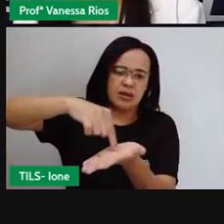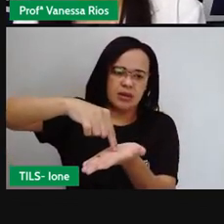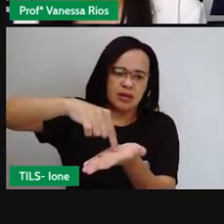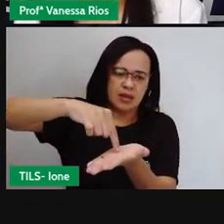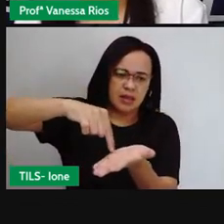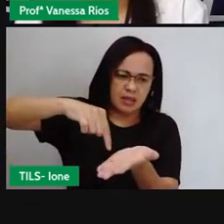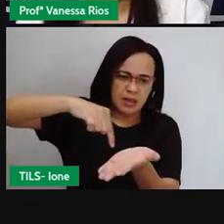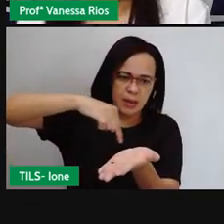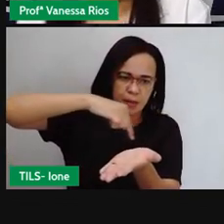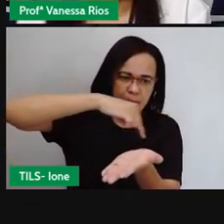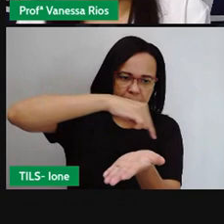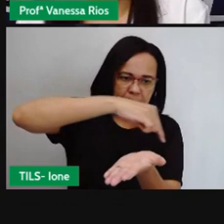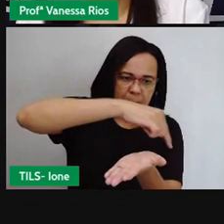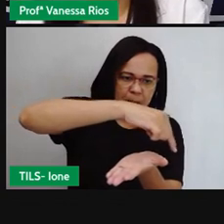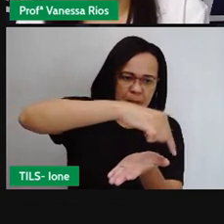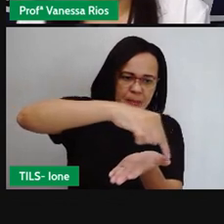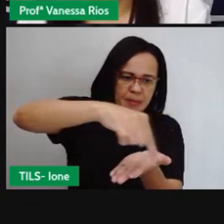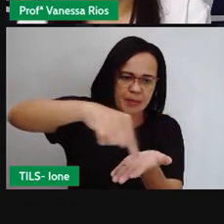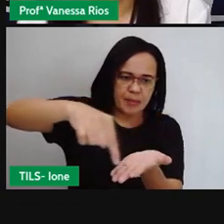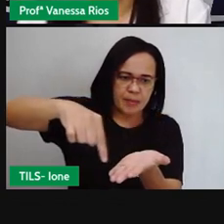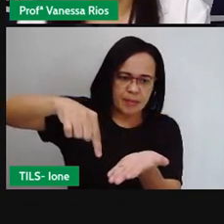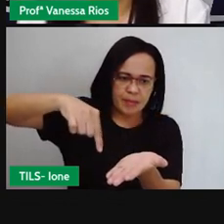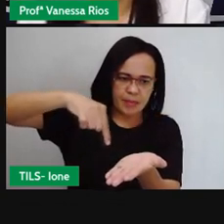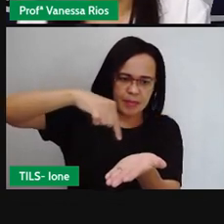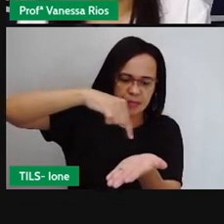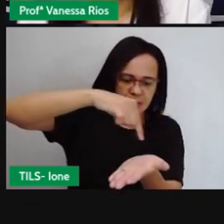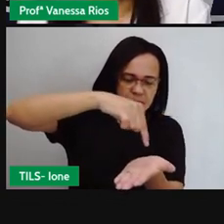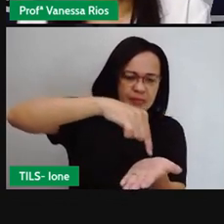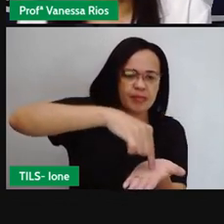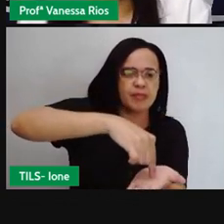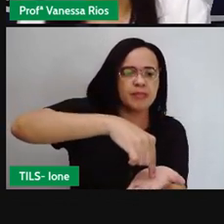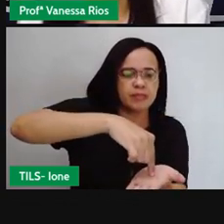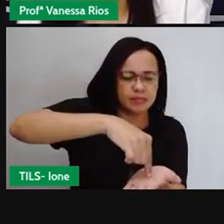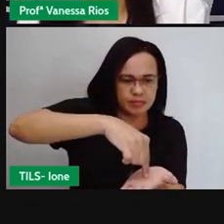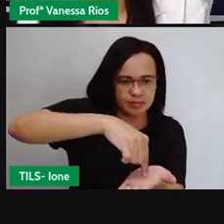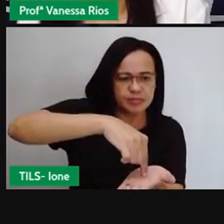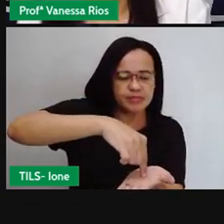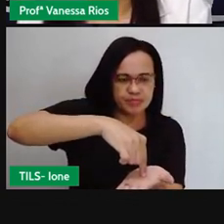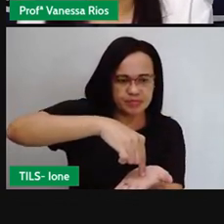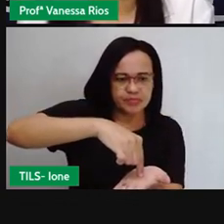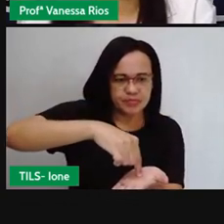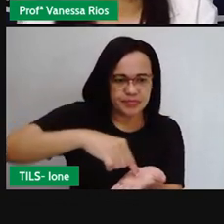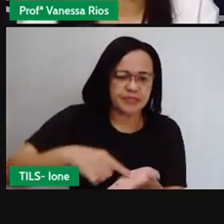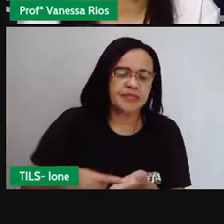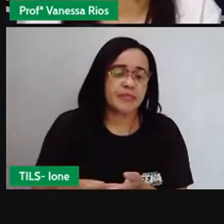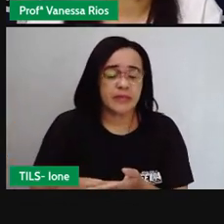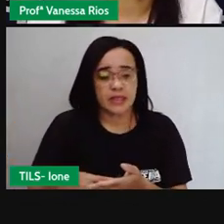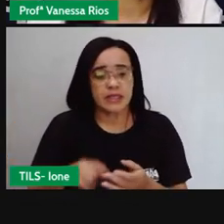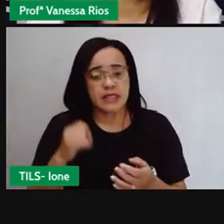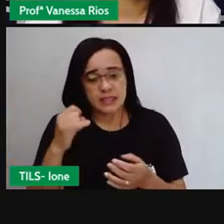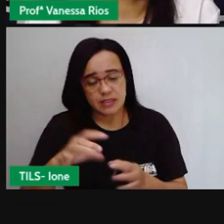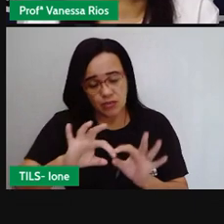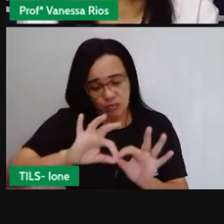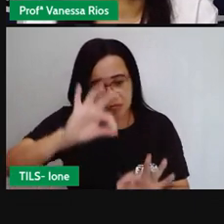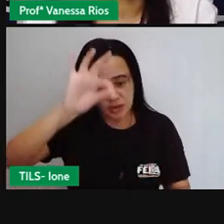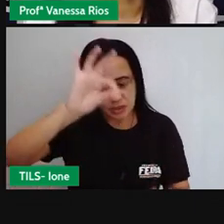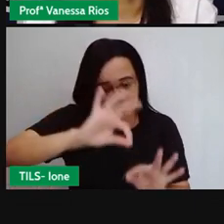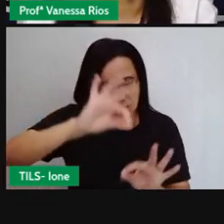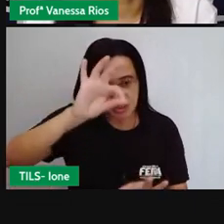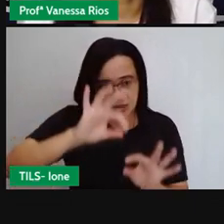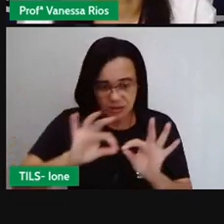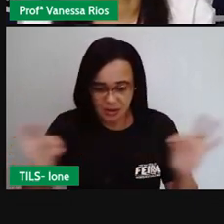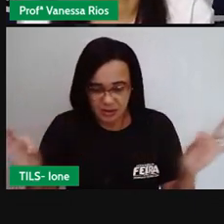medir lá, ó, com a circunferência, formação desse ângulo, a gente vai calcular e vai medir lá com o